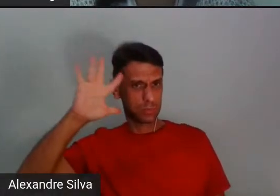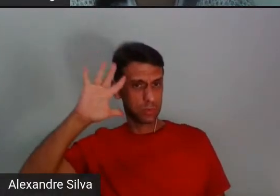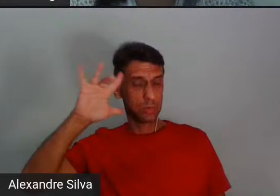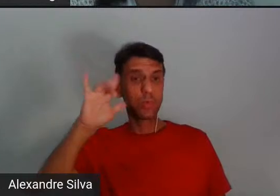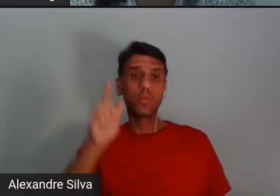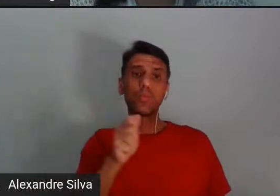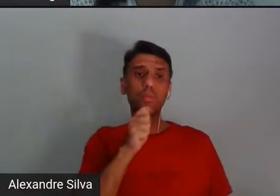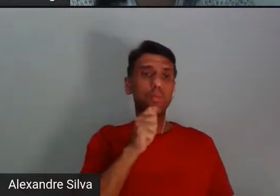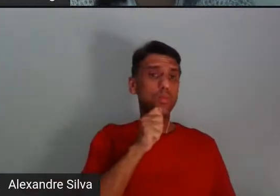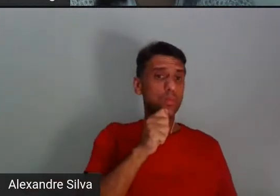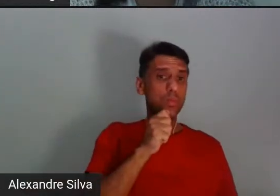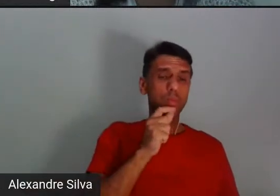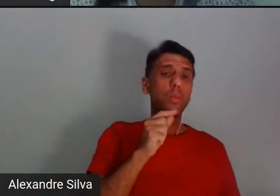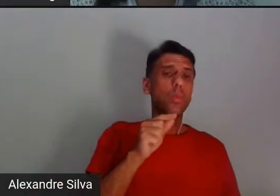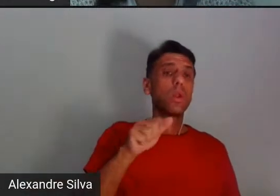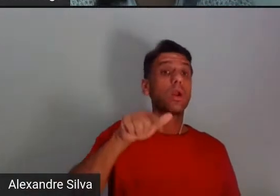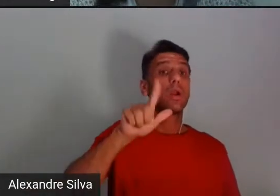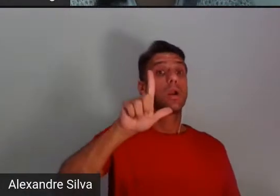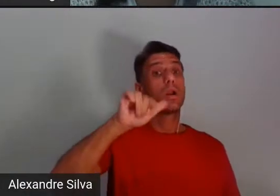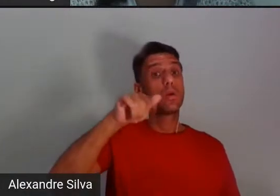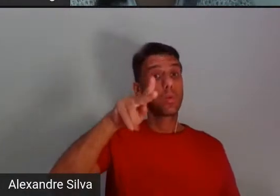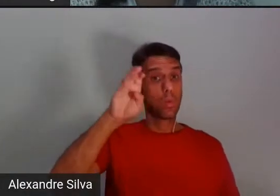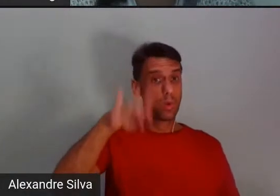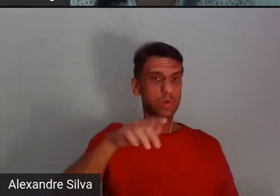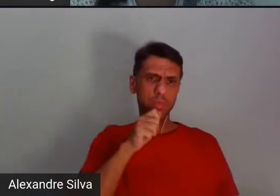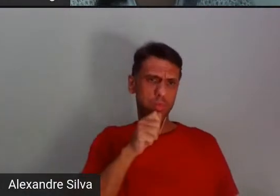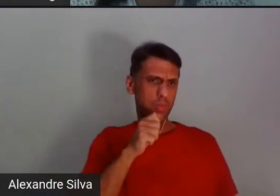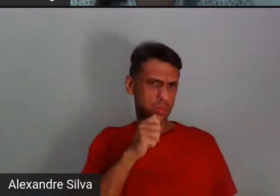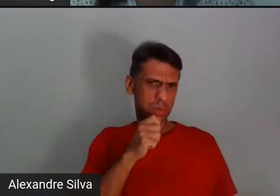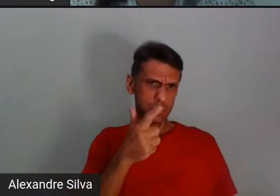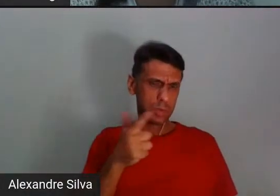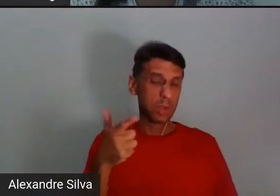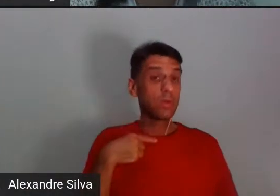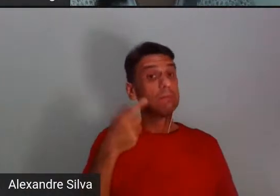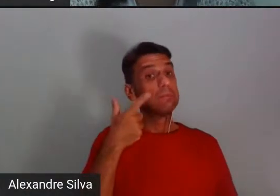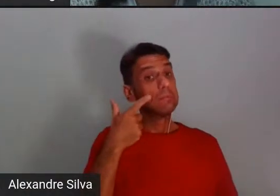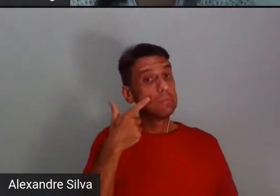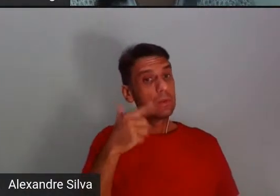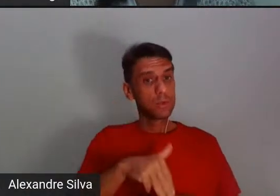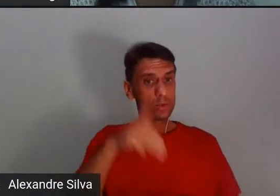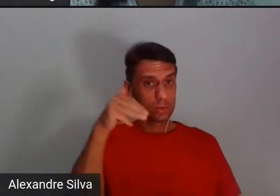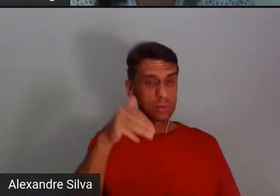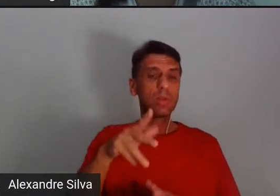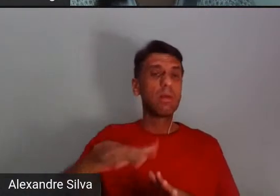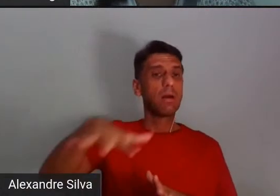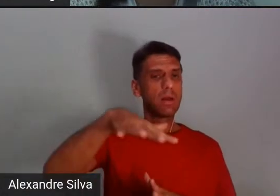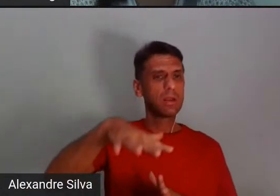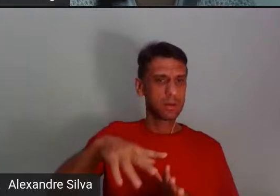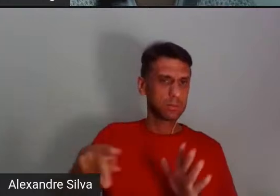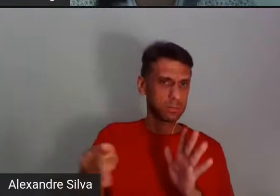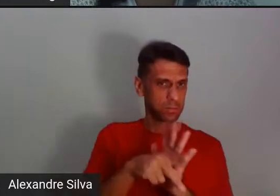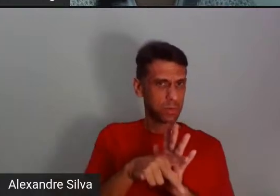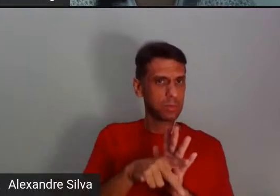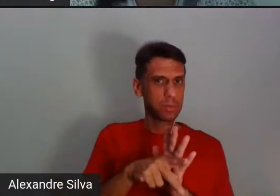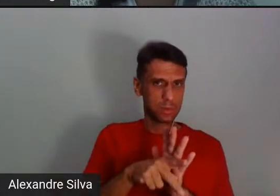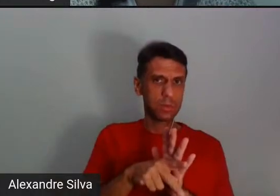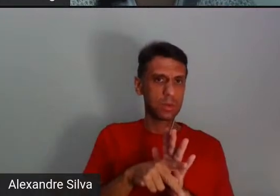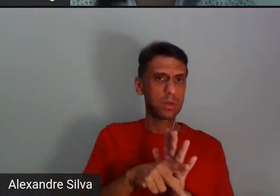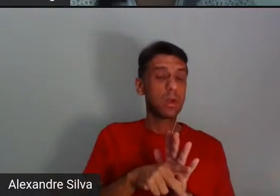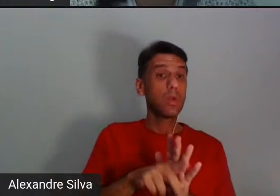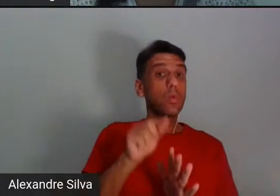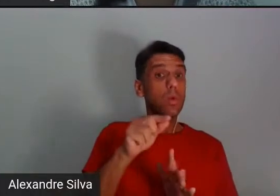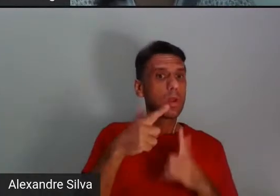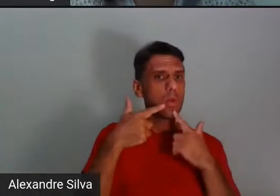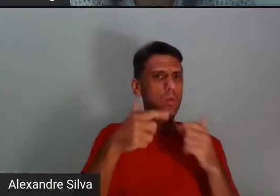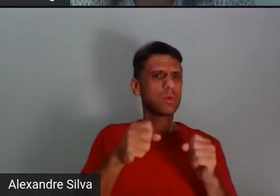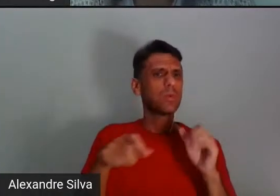com a linguagem. Eu espero dar certo no mestrado agora que eu vou tentar na área da linguística se der tudo certo. Porque eu quero trabalhar essa